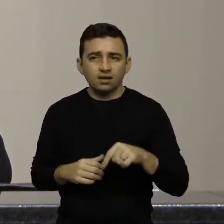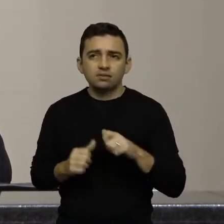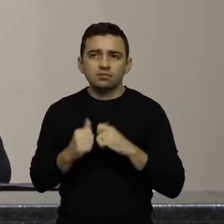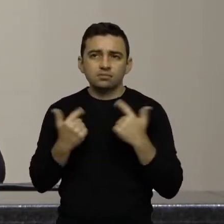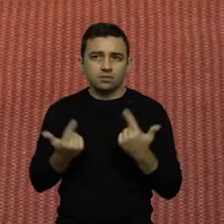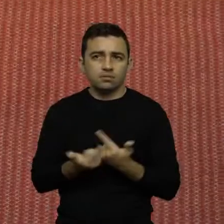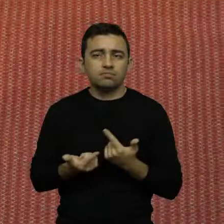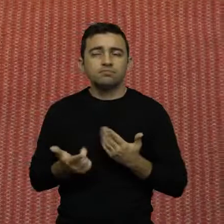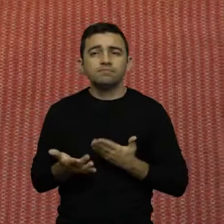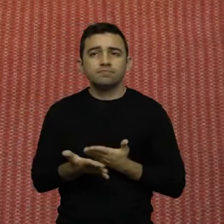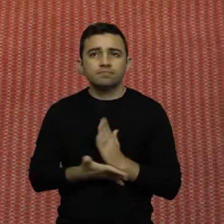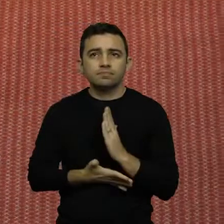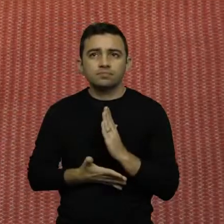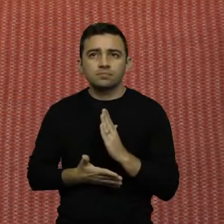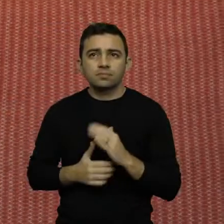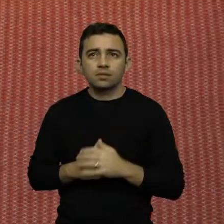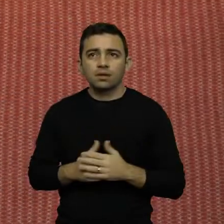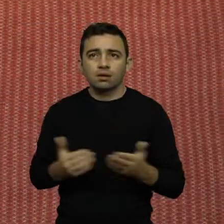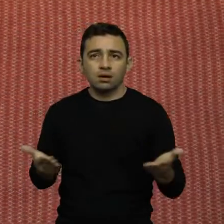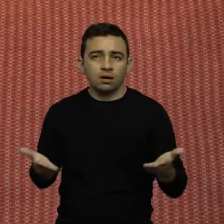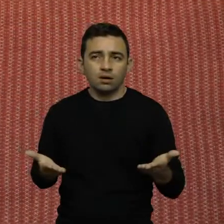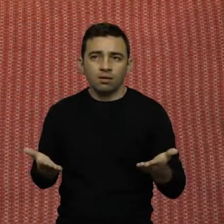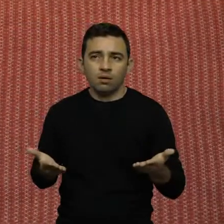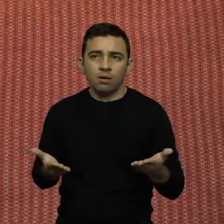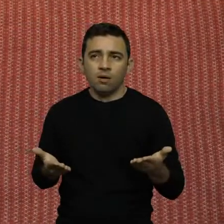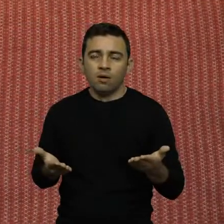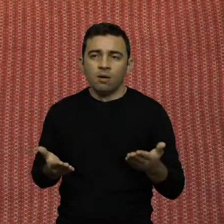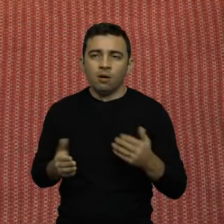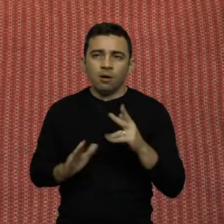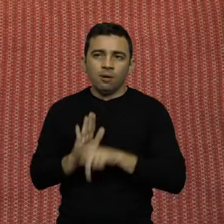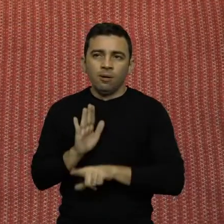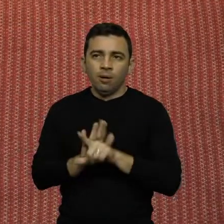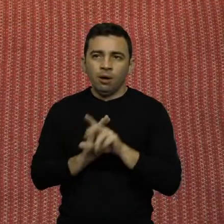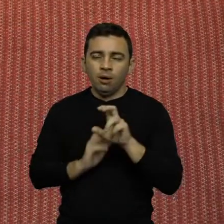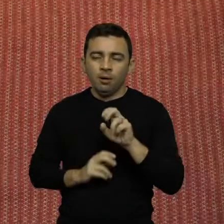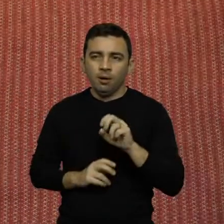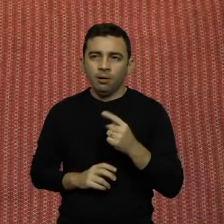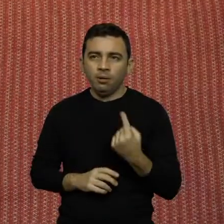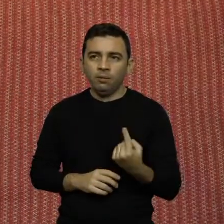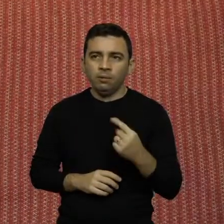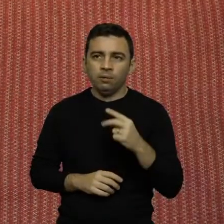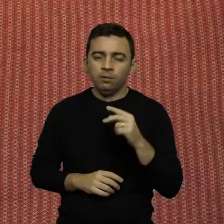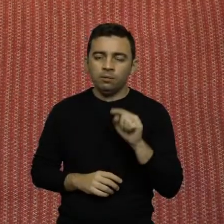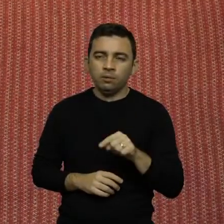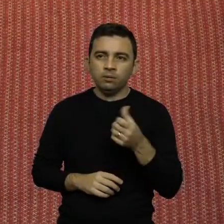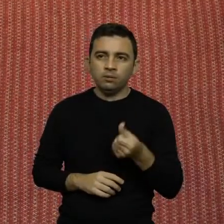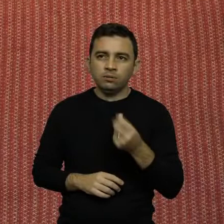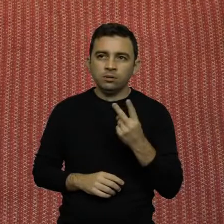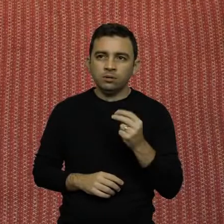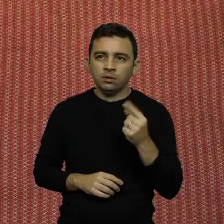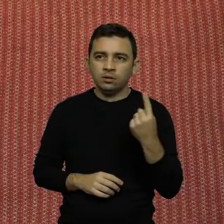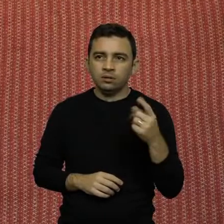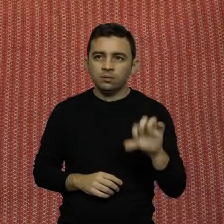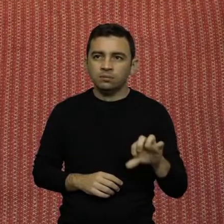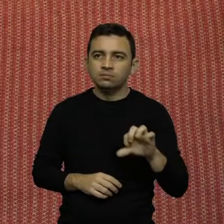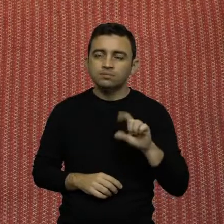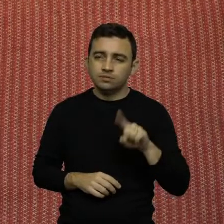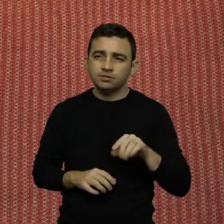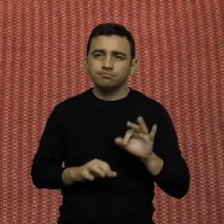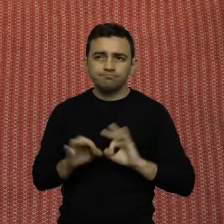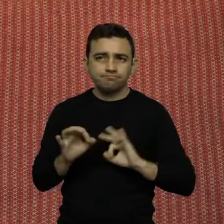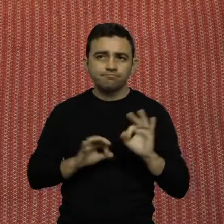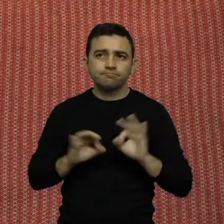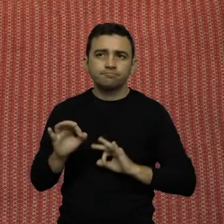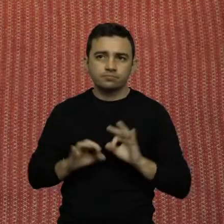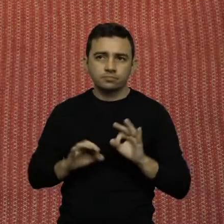aprovação, agora há pouco, do projeto de lei 501.6 de 2019, que regulamenta a prática esportiva